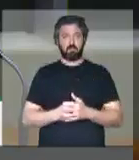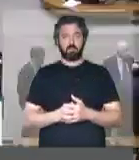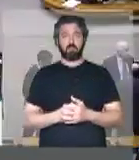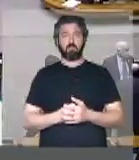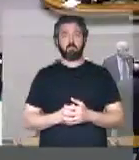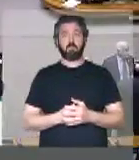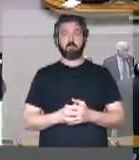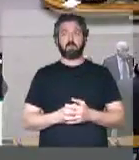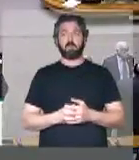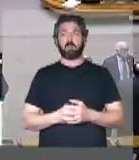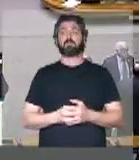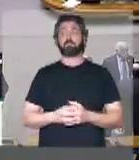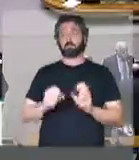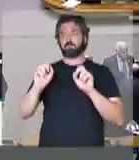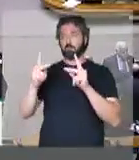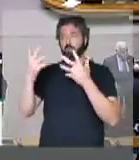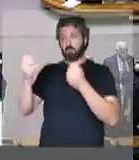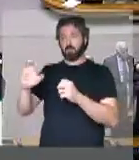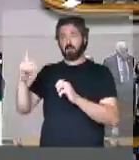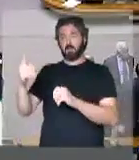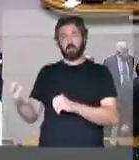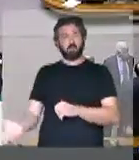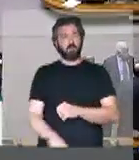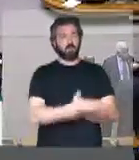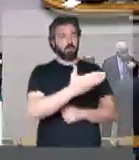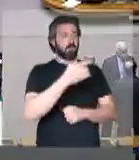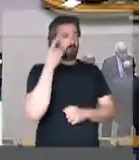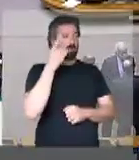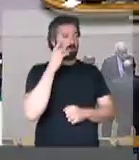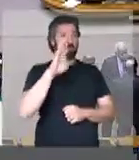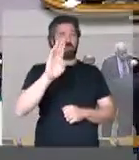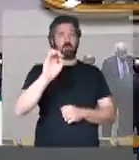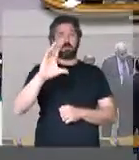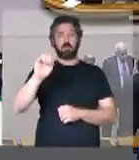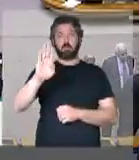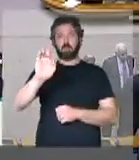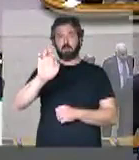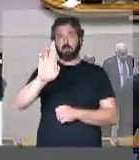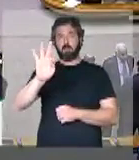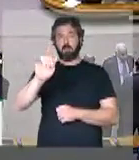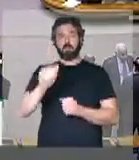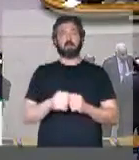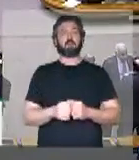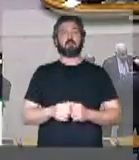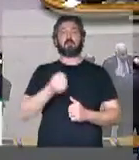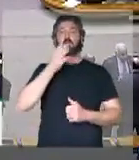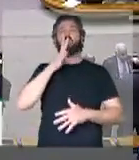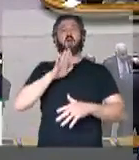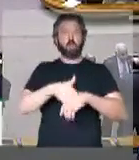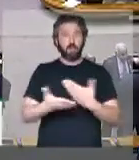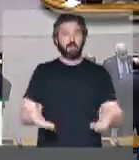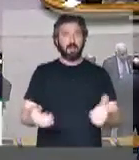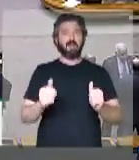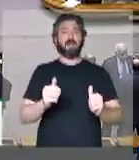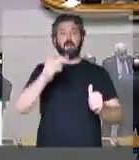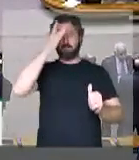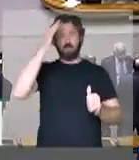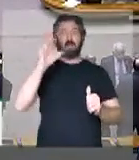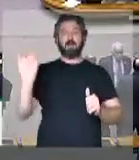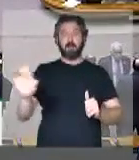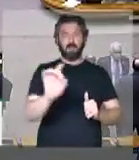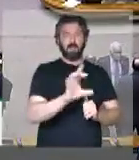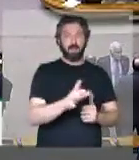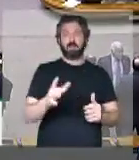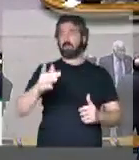O pedido de vossa excelência será acatado e passa a palavra ao deputado Boca Aberta. Boa noite a todos e a todas.